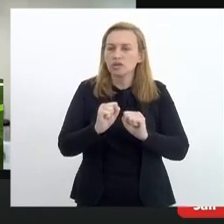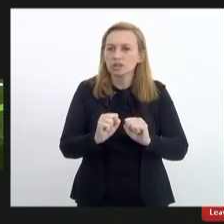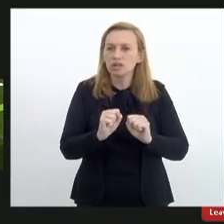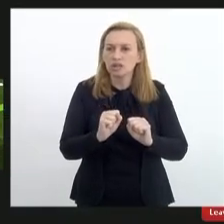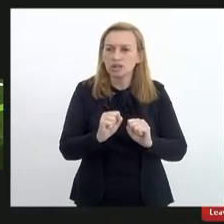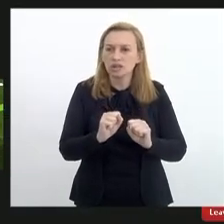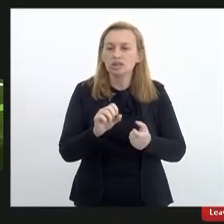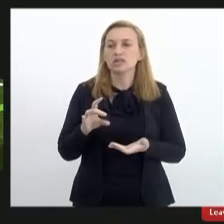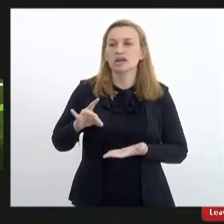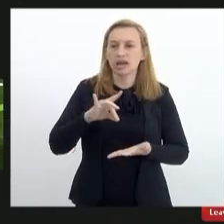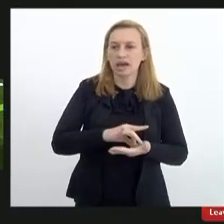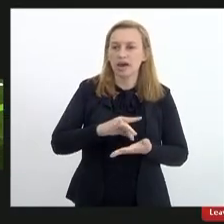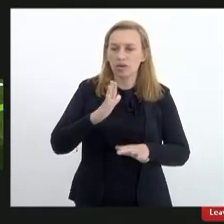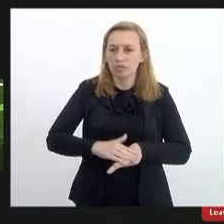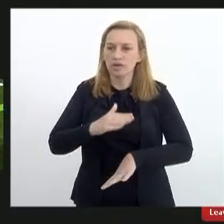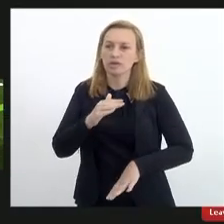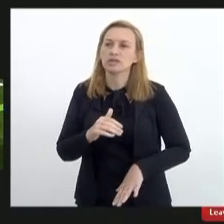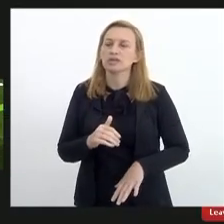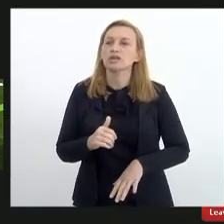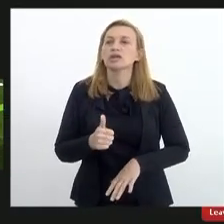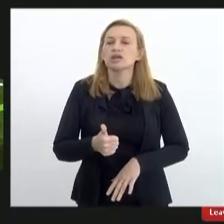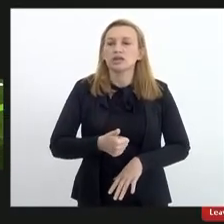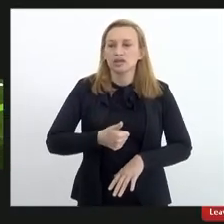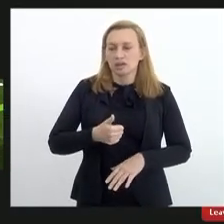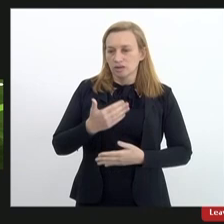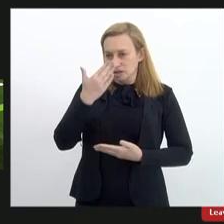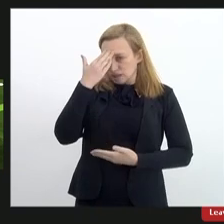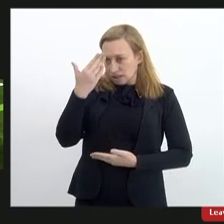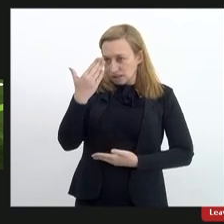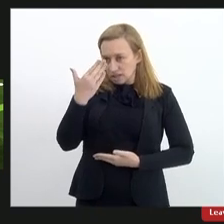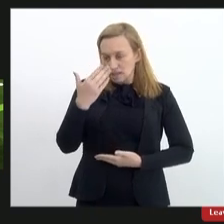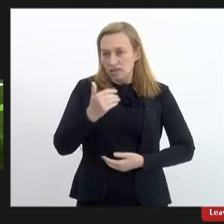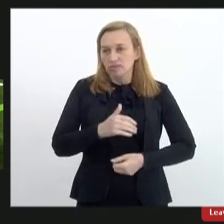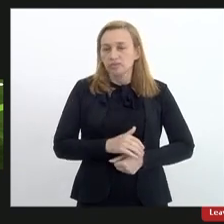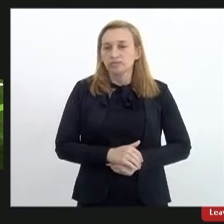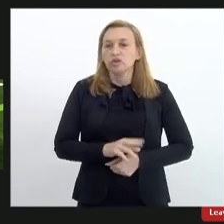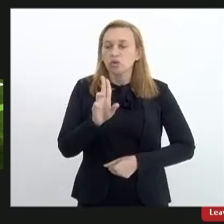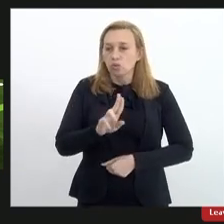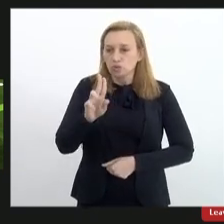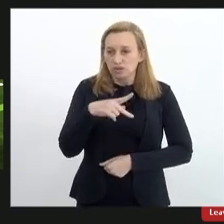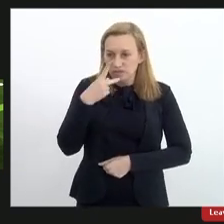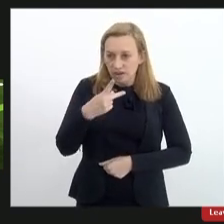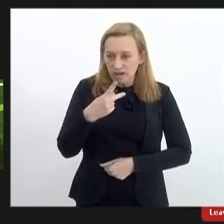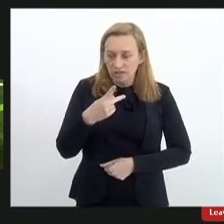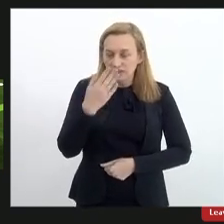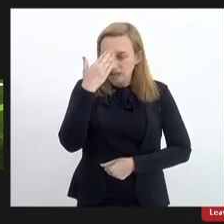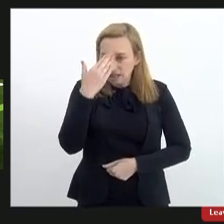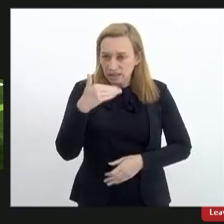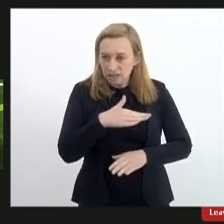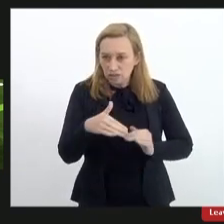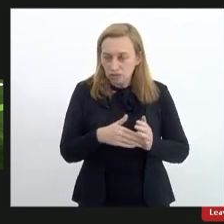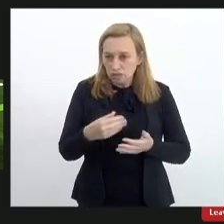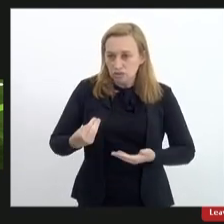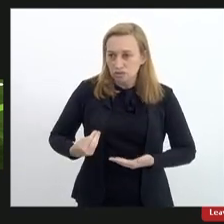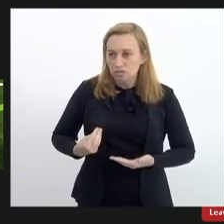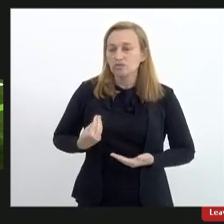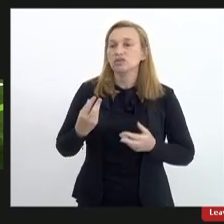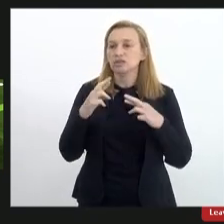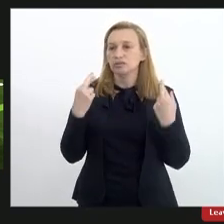um pouco mais real. Então, era só isso que eu queria colocar e agradecer o uso da palavra e agradecer a todos os presentes.